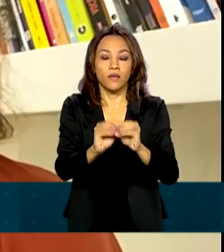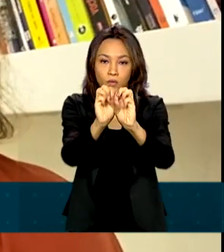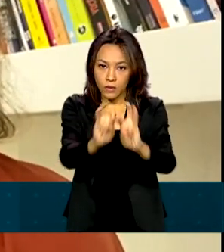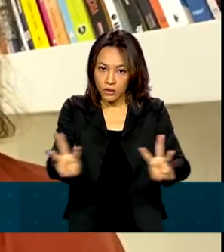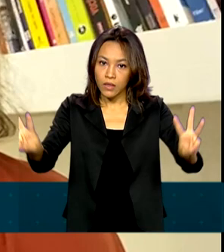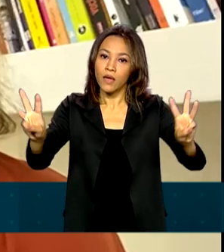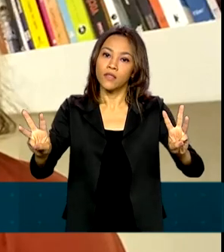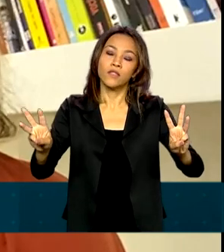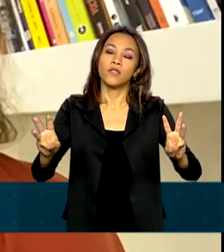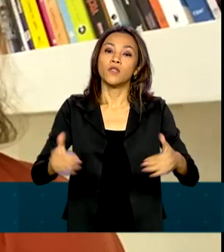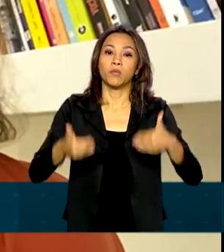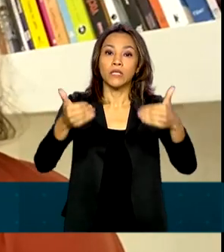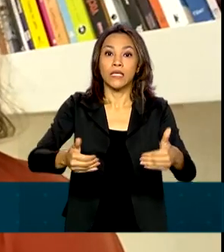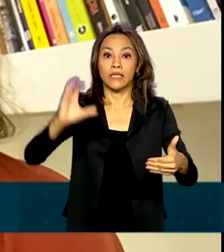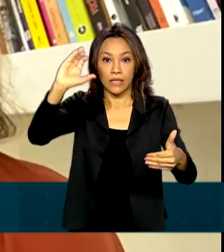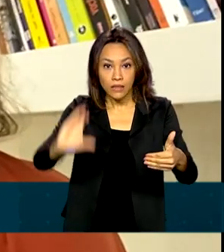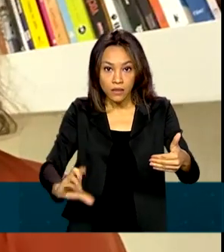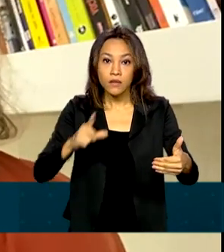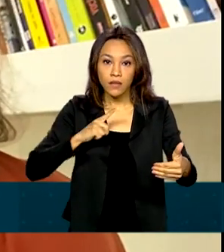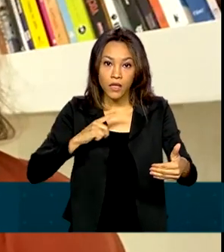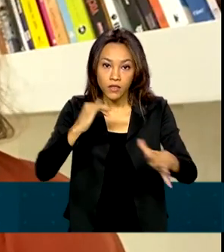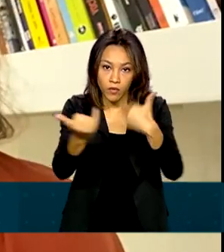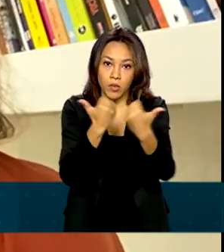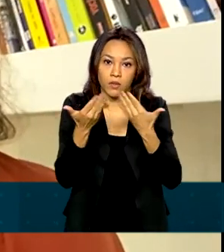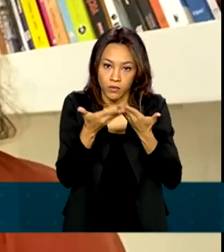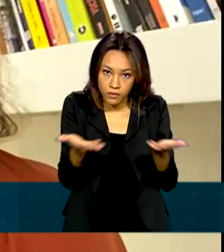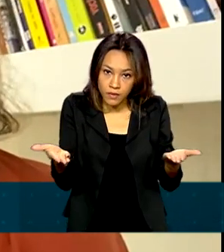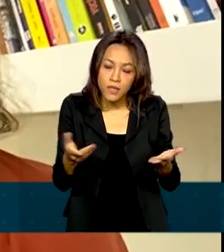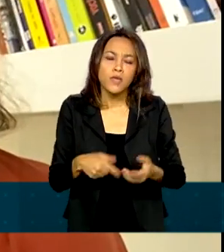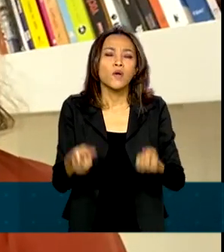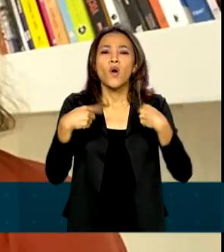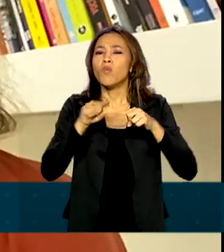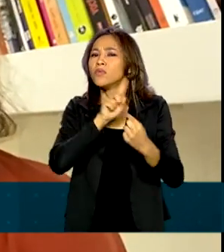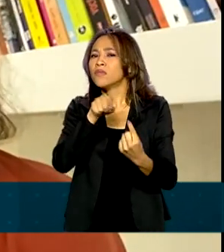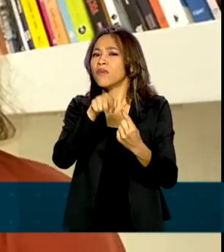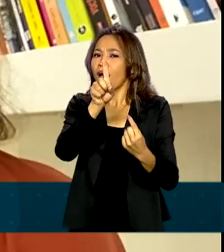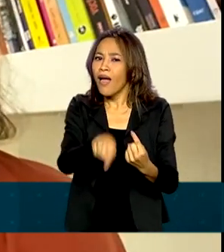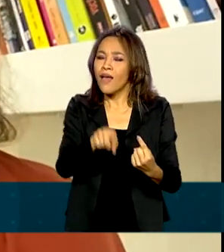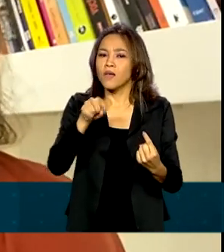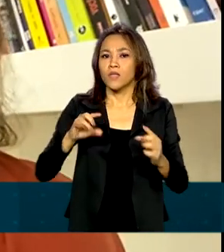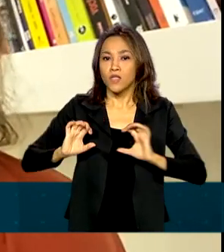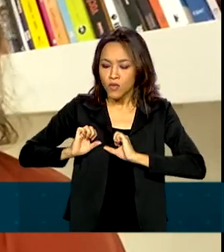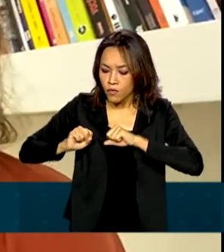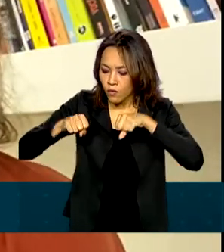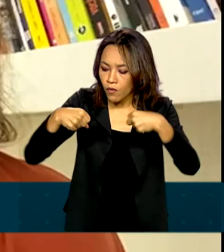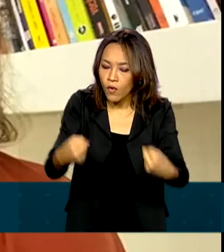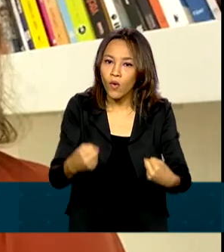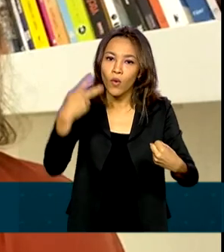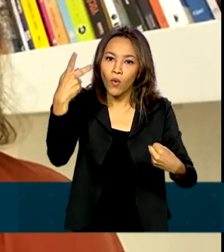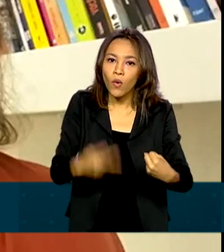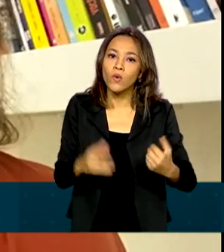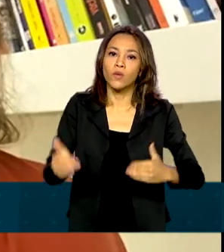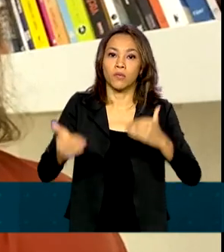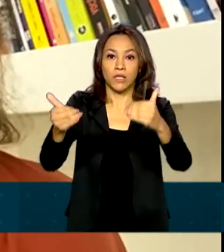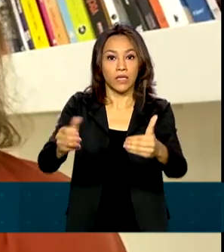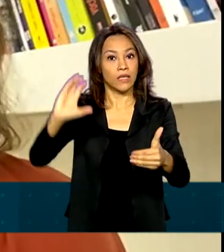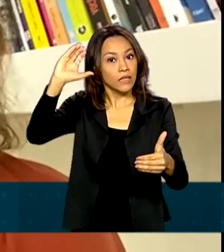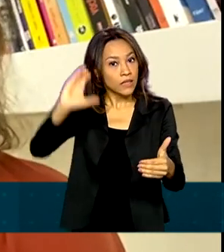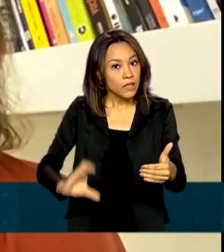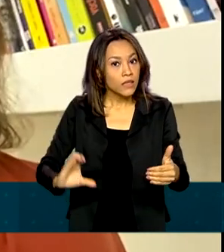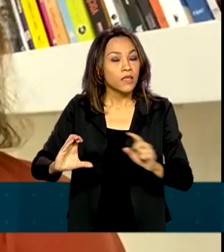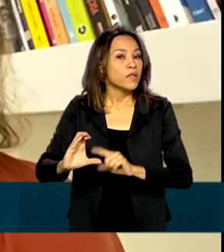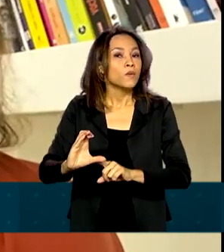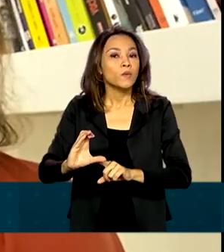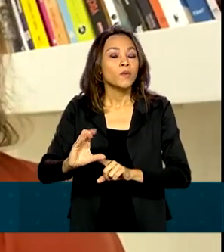da Cidadania. É importante destacar que essa ação é parte do esforço do Ministério da Cidadania em